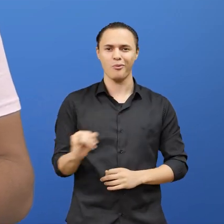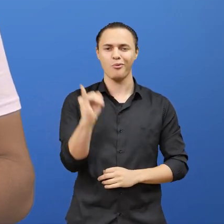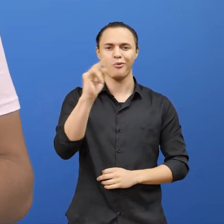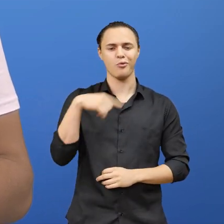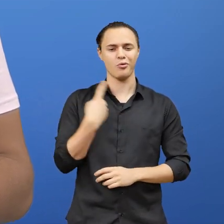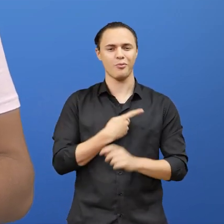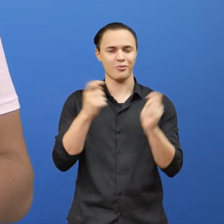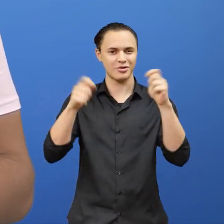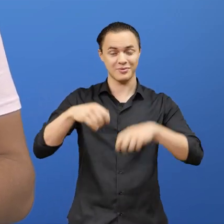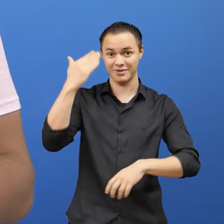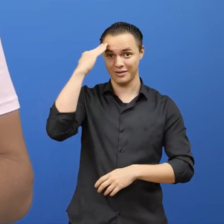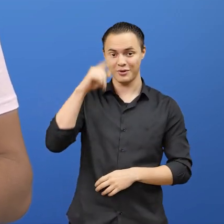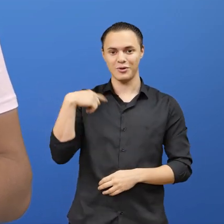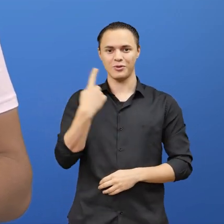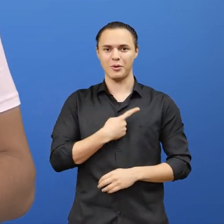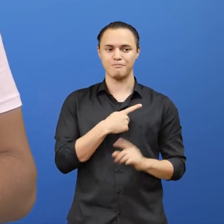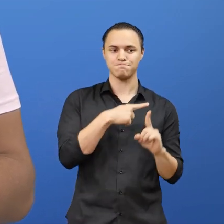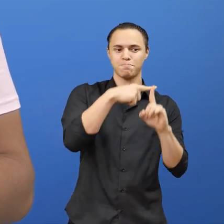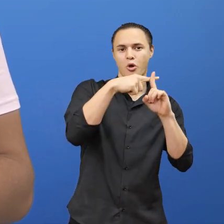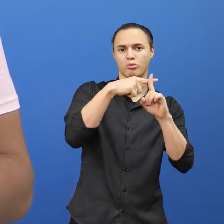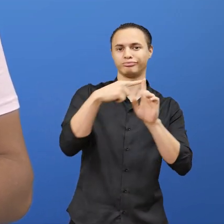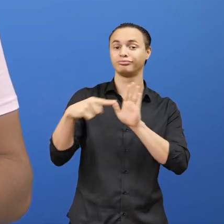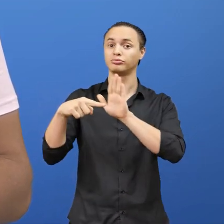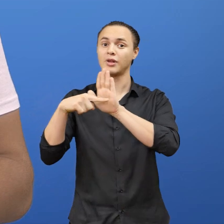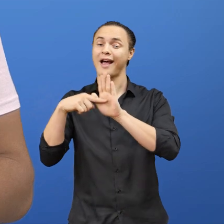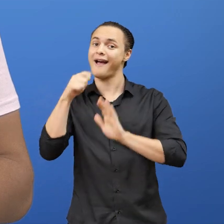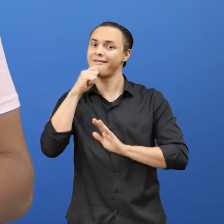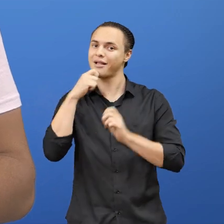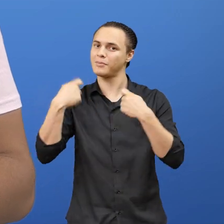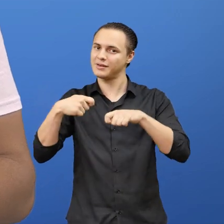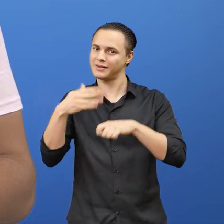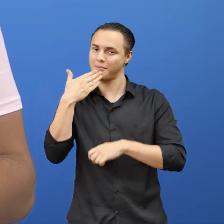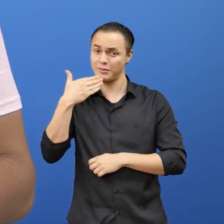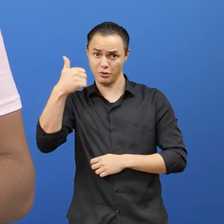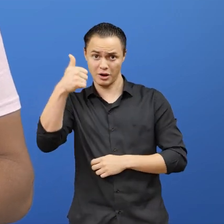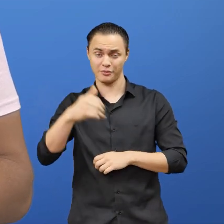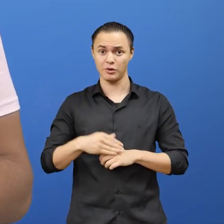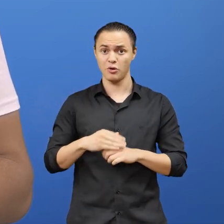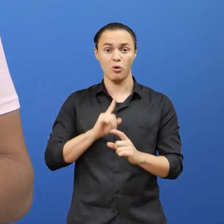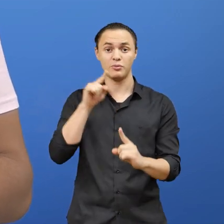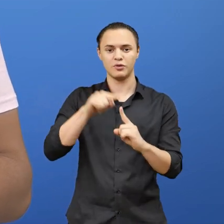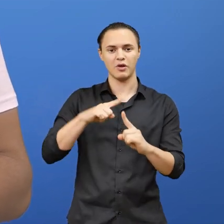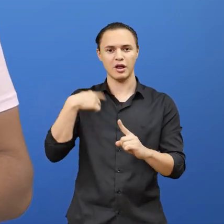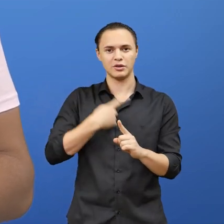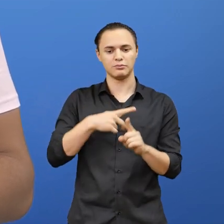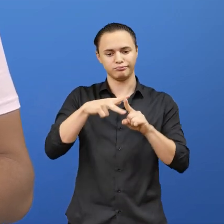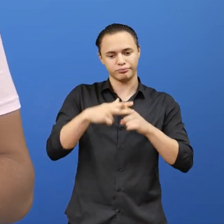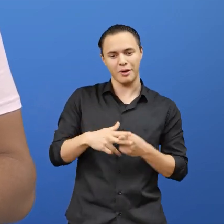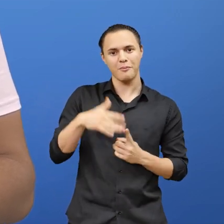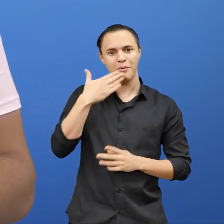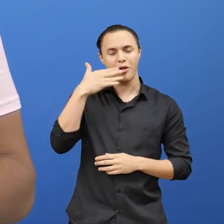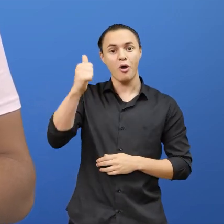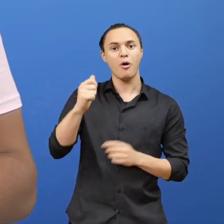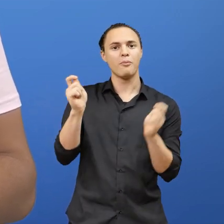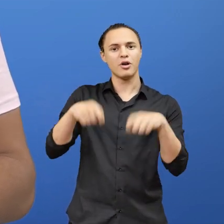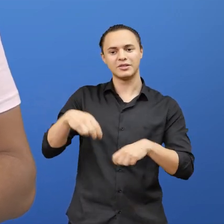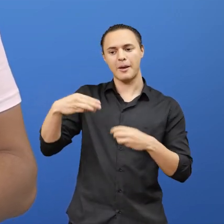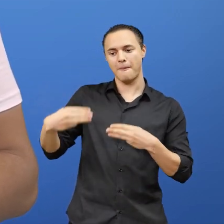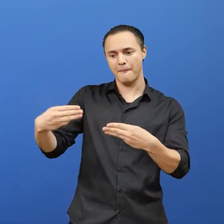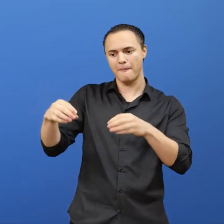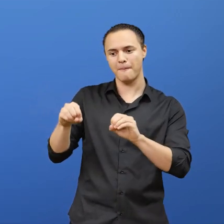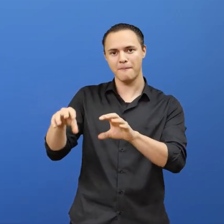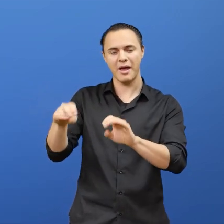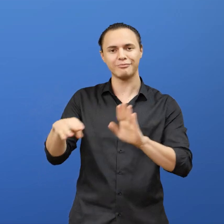que possamos compreender nossos pontos fortes e o que precisamos melhorar, para que sejamos ainda mais reconhecidos como uma instituição de ensino de